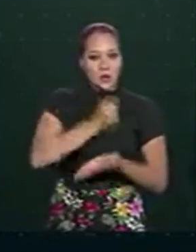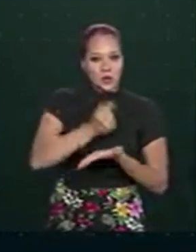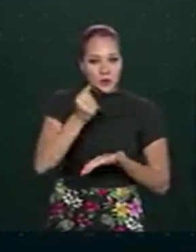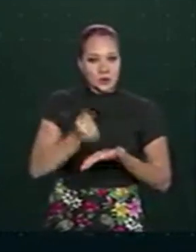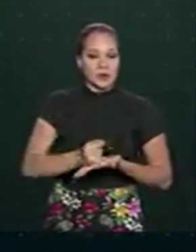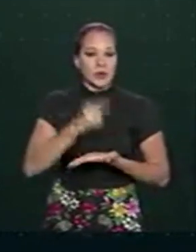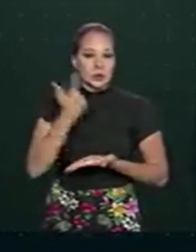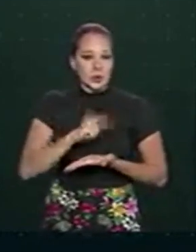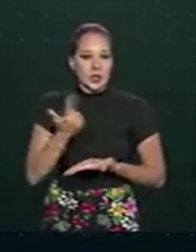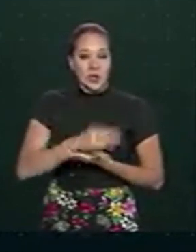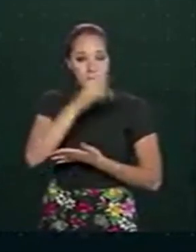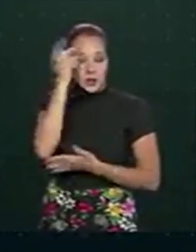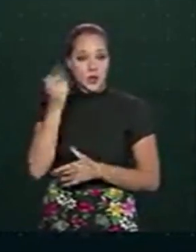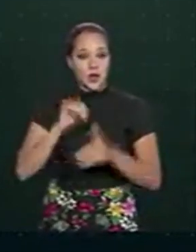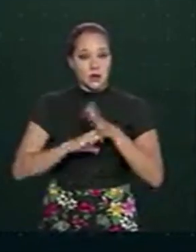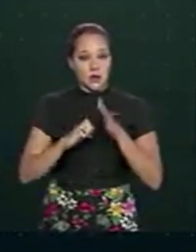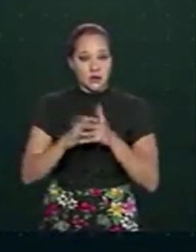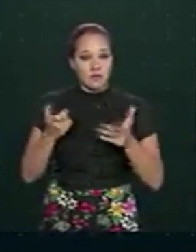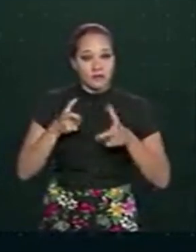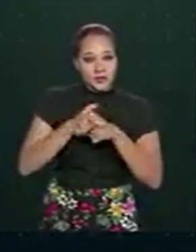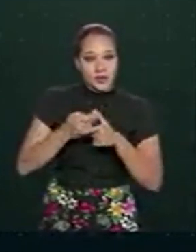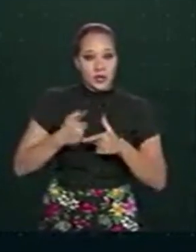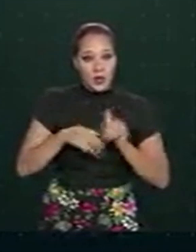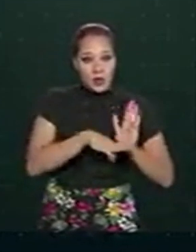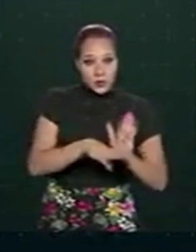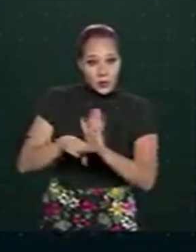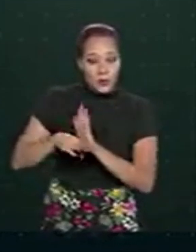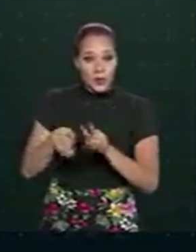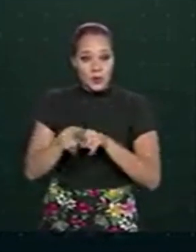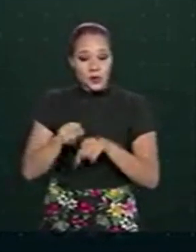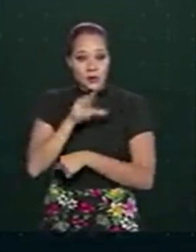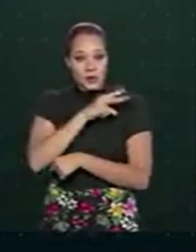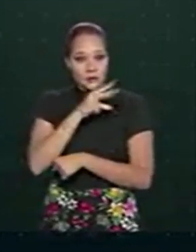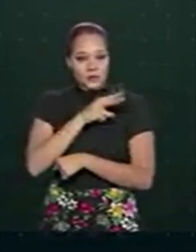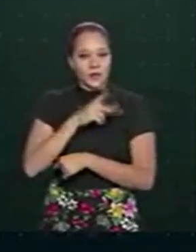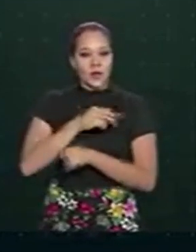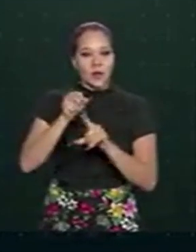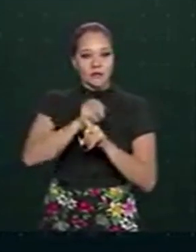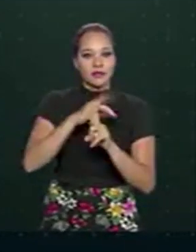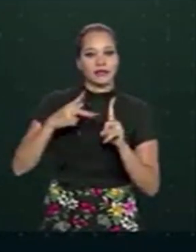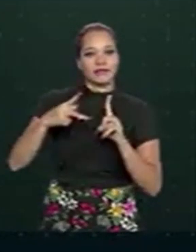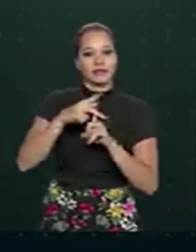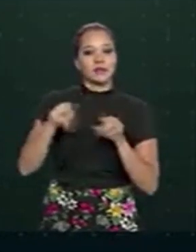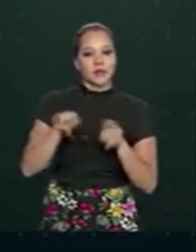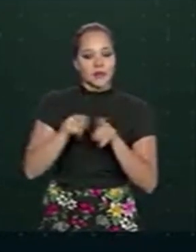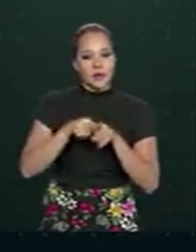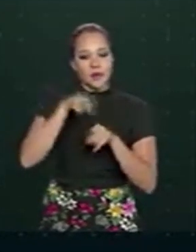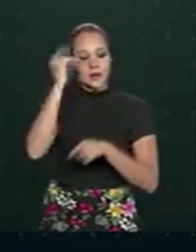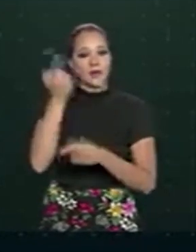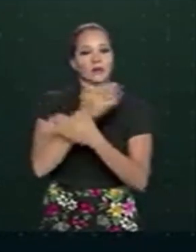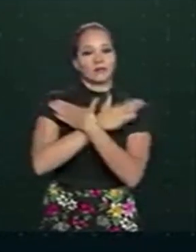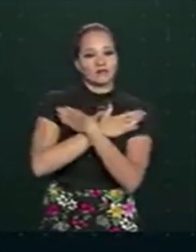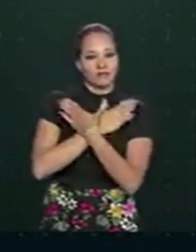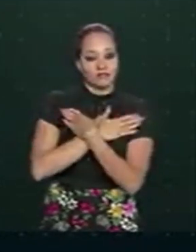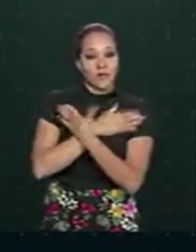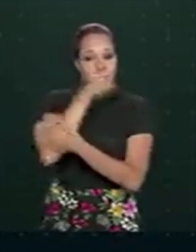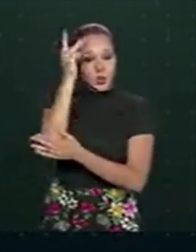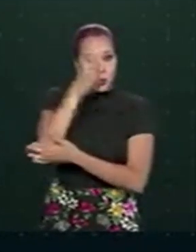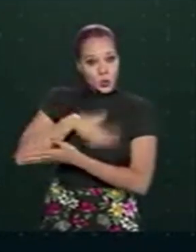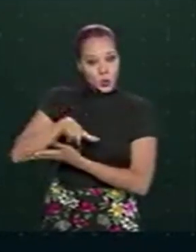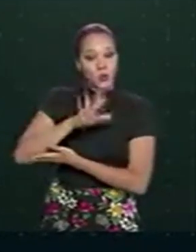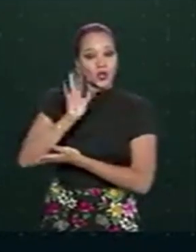microempreendedores individuais, contribuintes individuais da Previdência Social e desempregados, todos